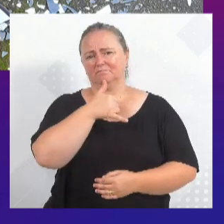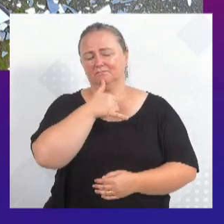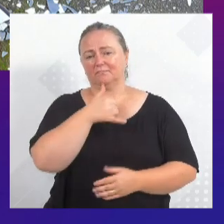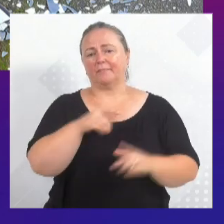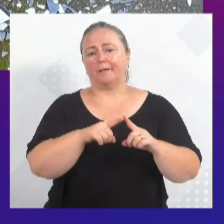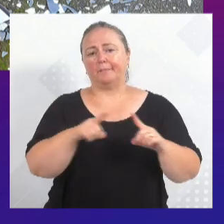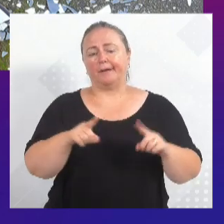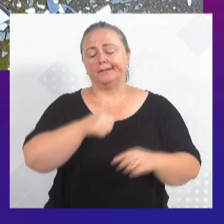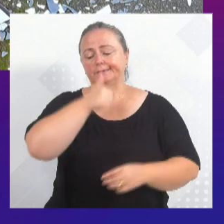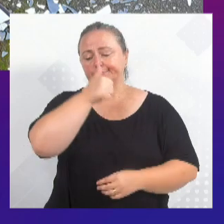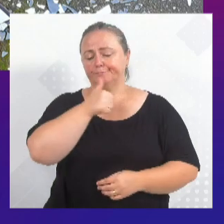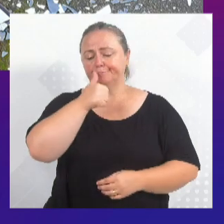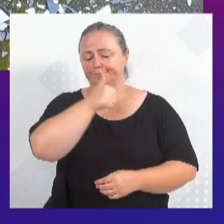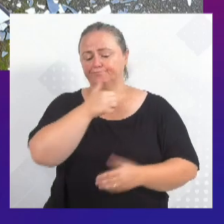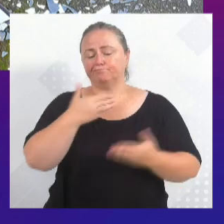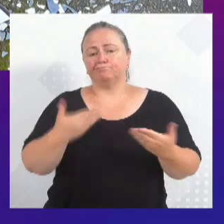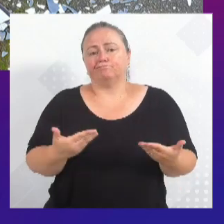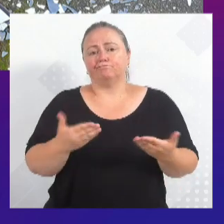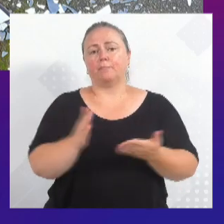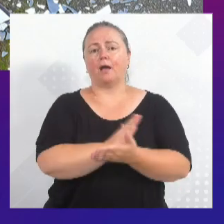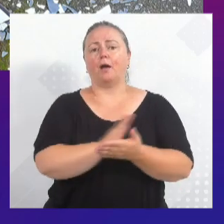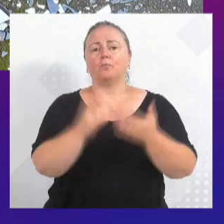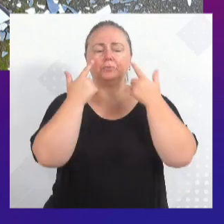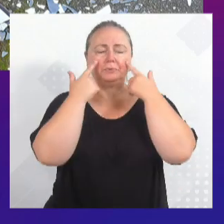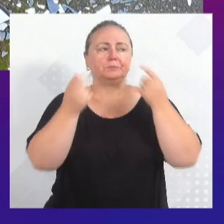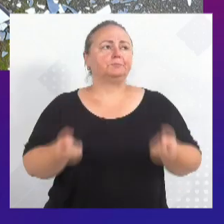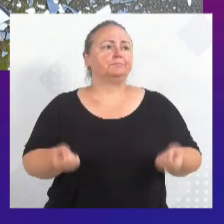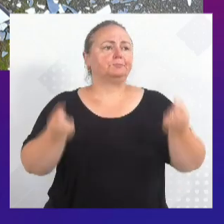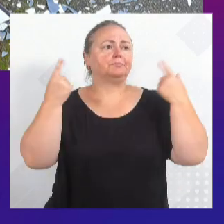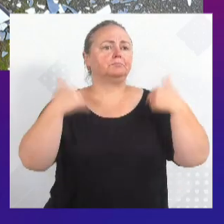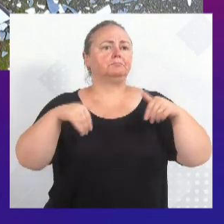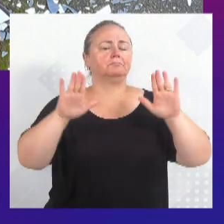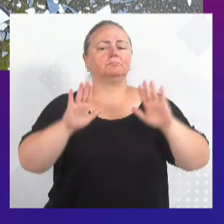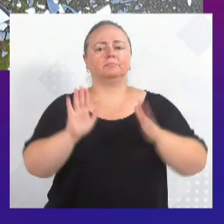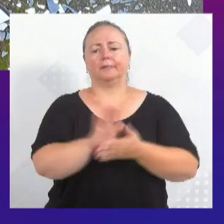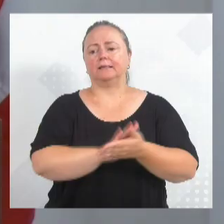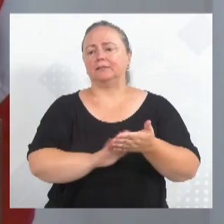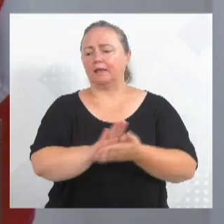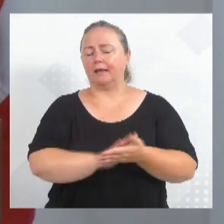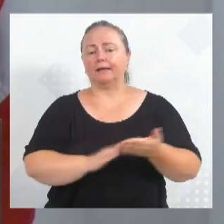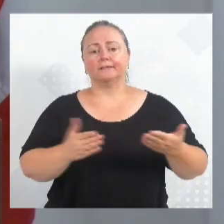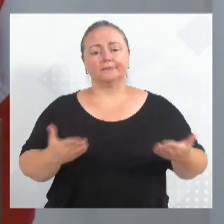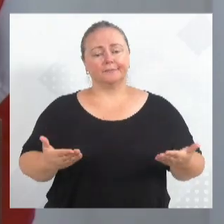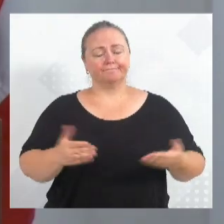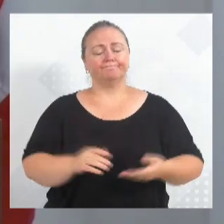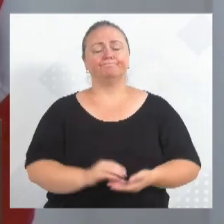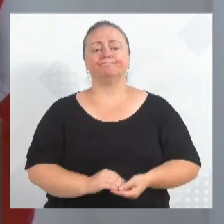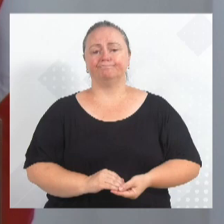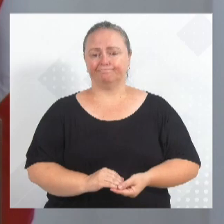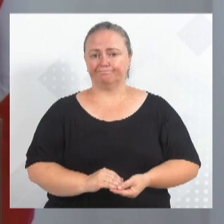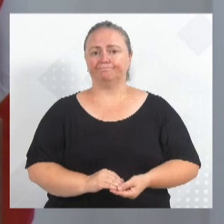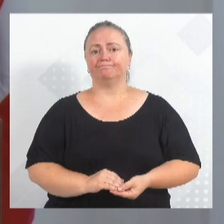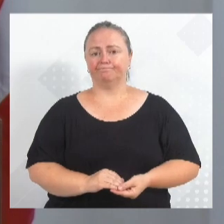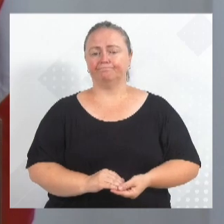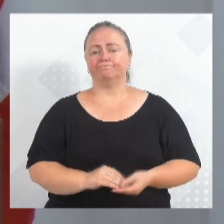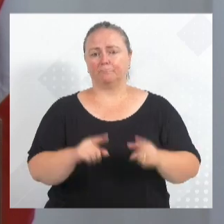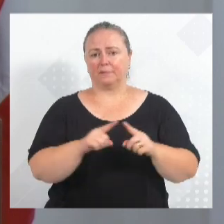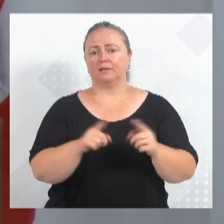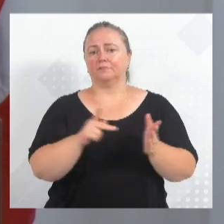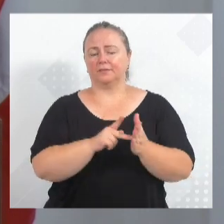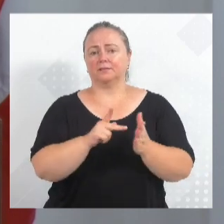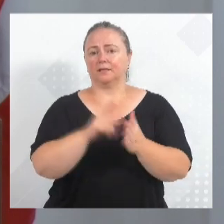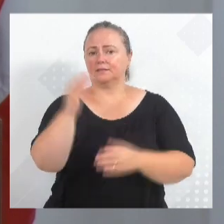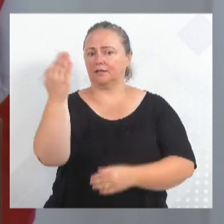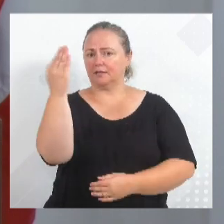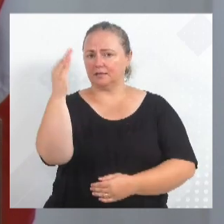que fazer. Quem não tem o que fazer, não dá bola para o ser humano, dá bola para o próximo. É um local muito perigoso, vou fazer